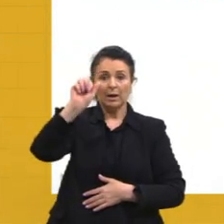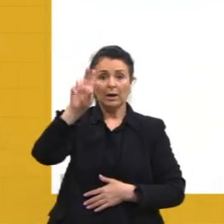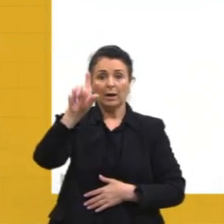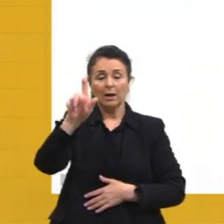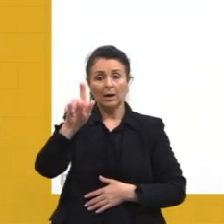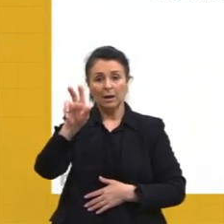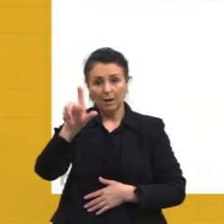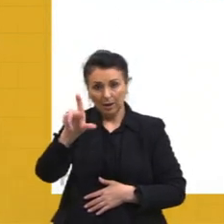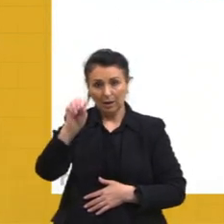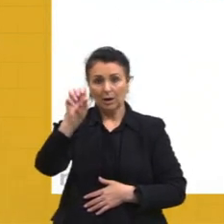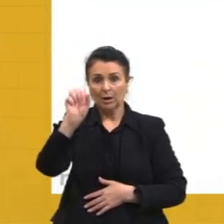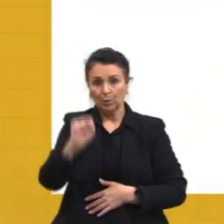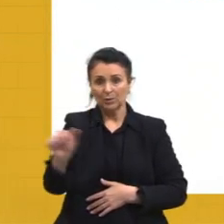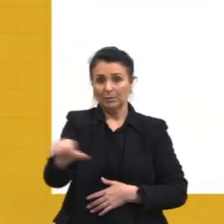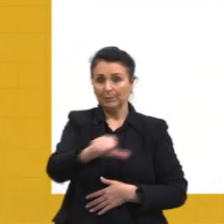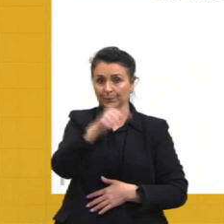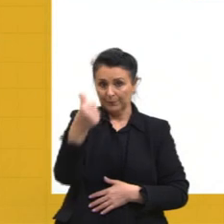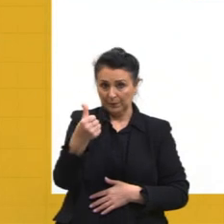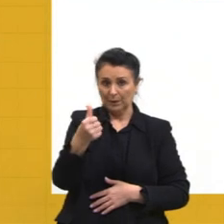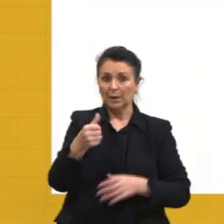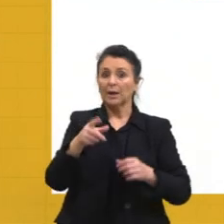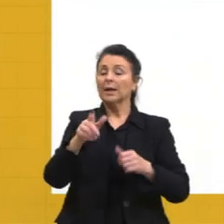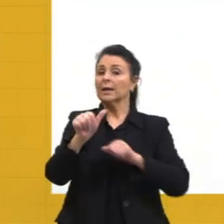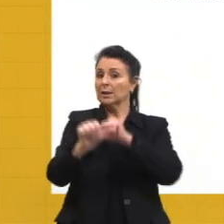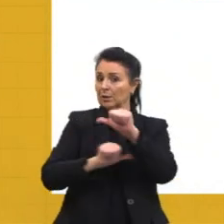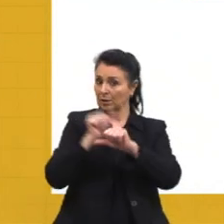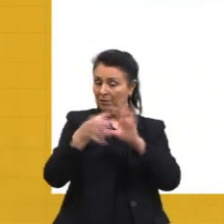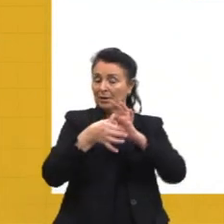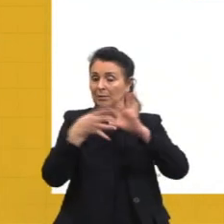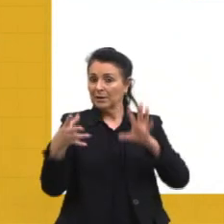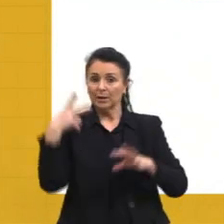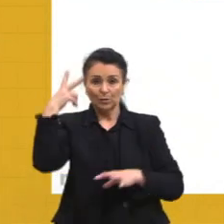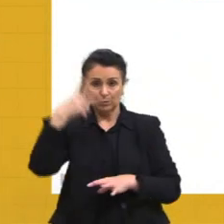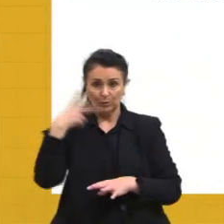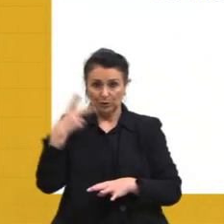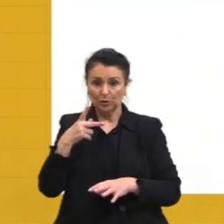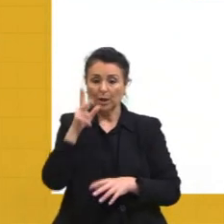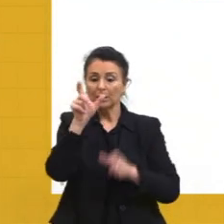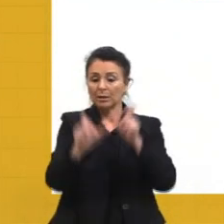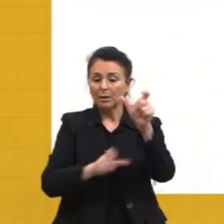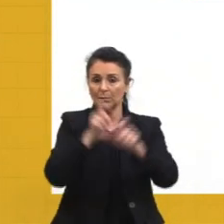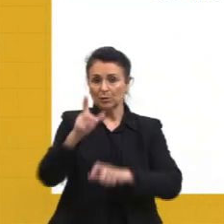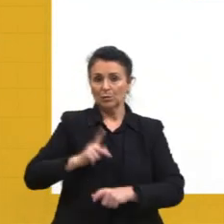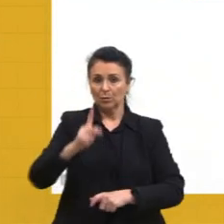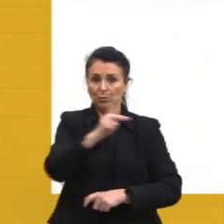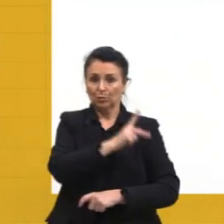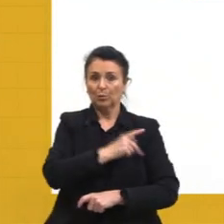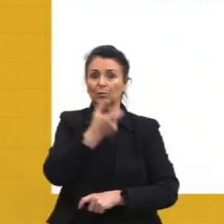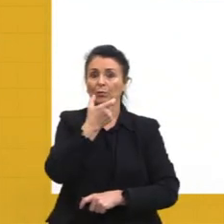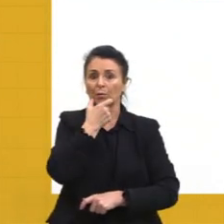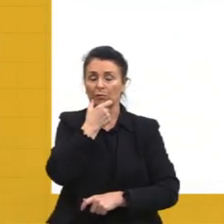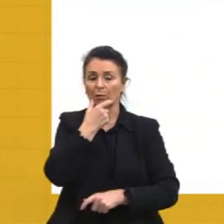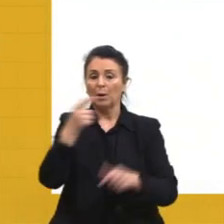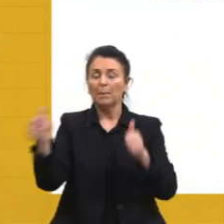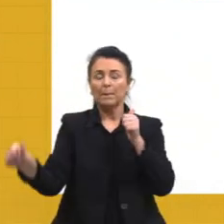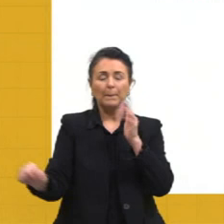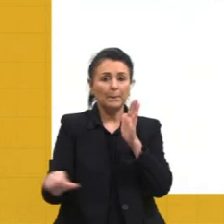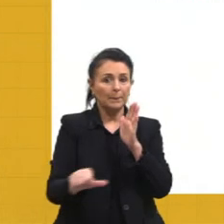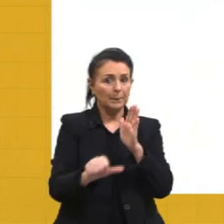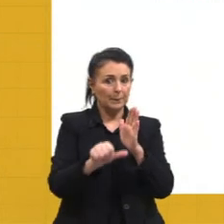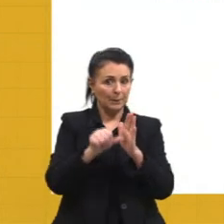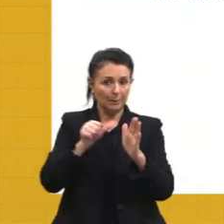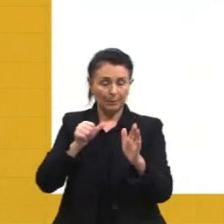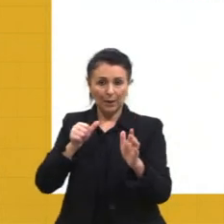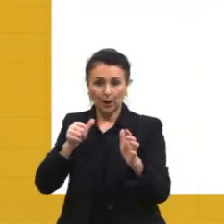da liberdade política e religiosa do povo inglês. Significou o primeiro confronto entre a liberdade